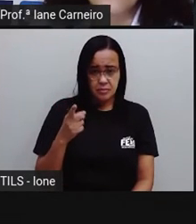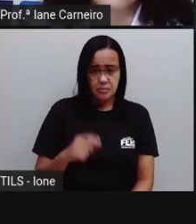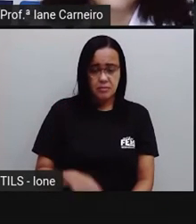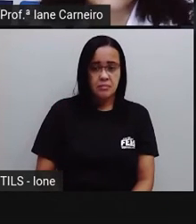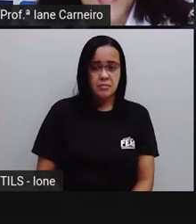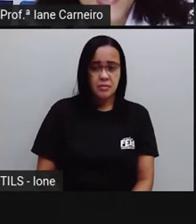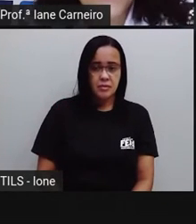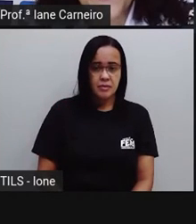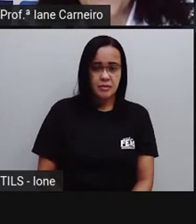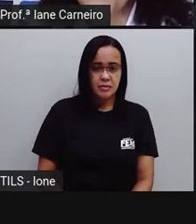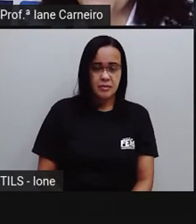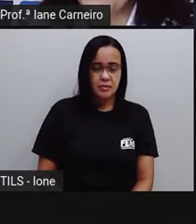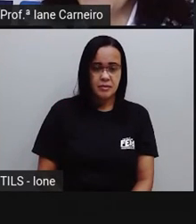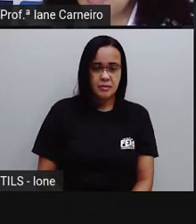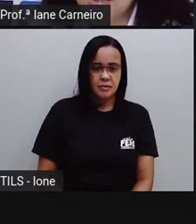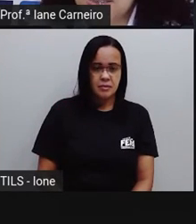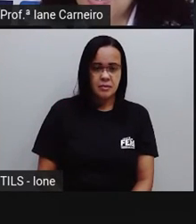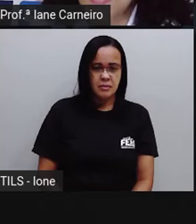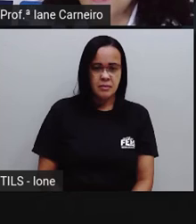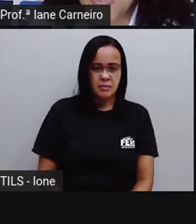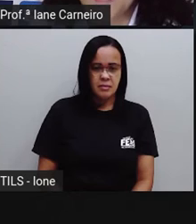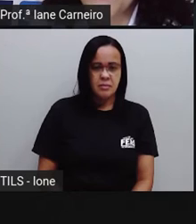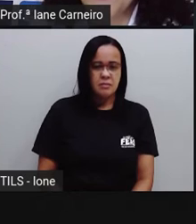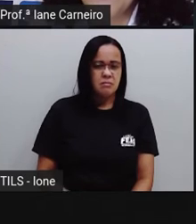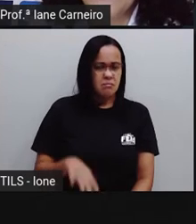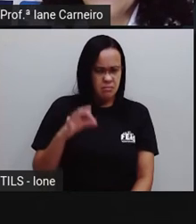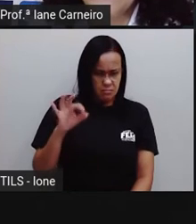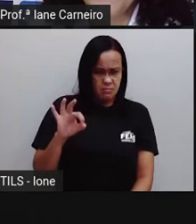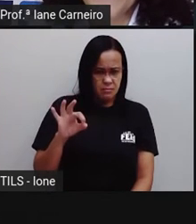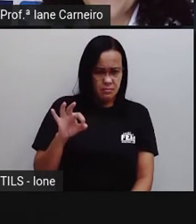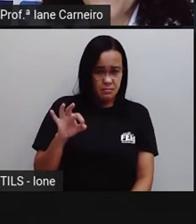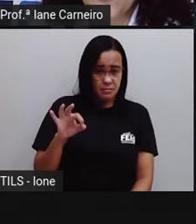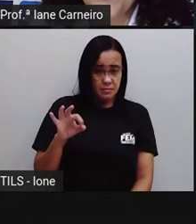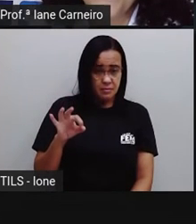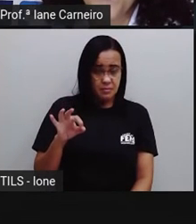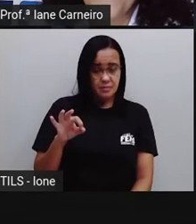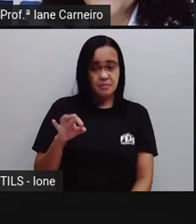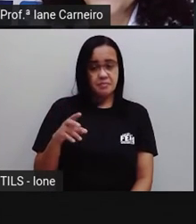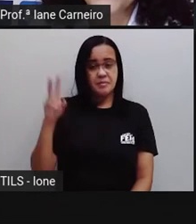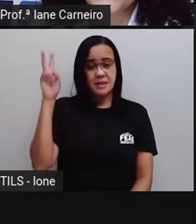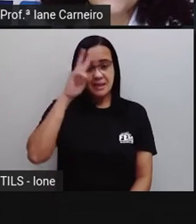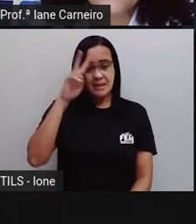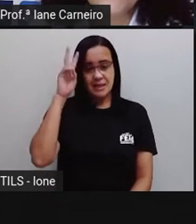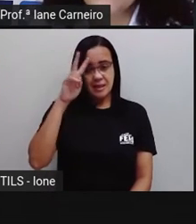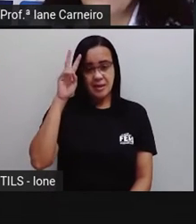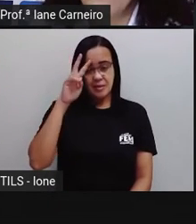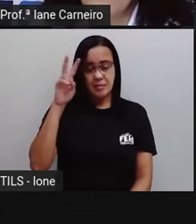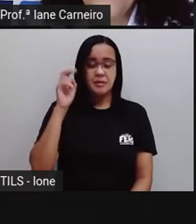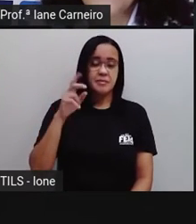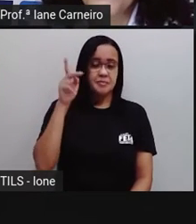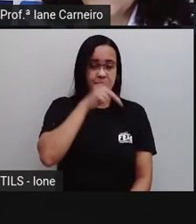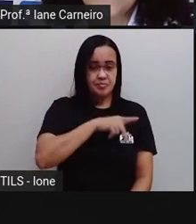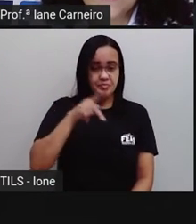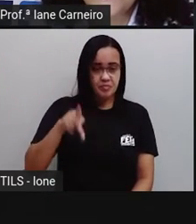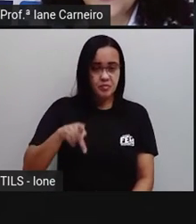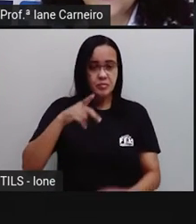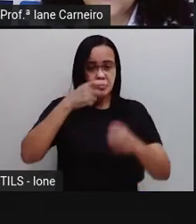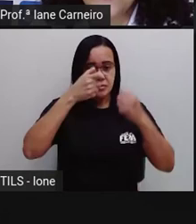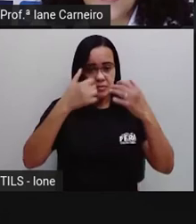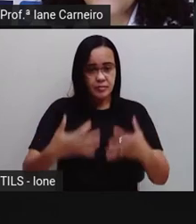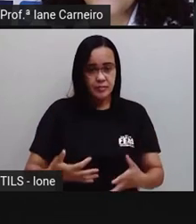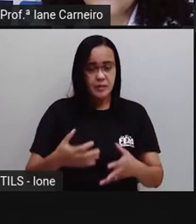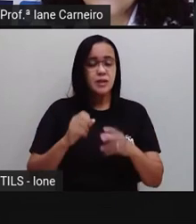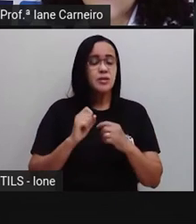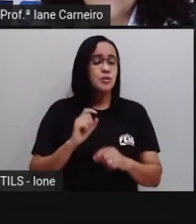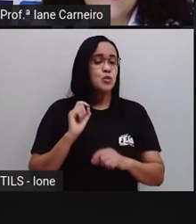TESOURA. Tá certo, pró? Tenho certeza que tá certo? Lembra que a pró falou pra formar sílaba. Não é suficiente aqui,